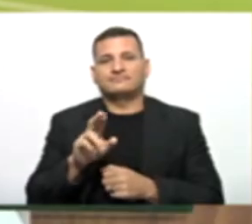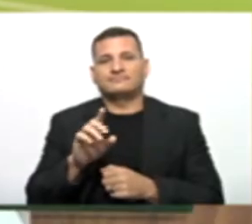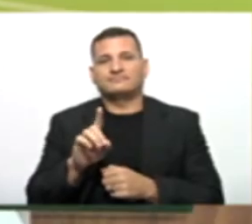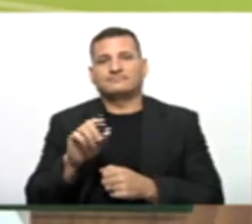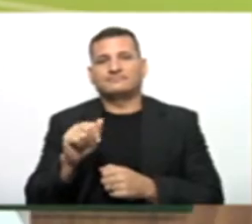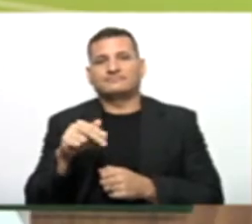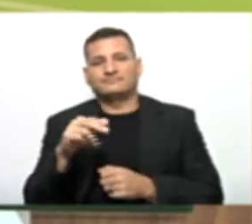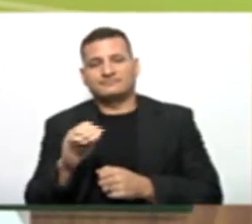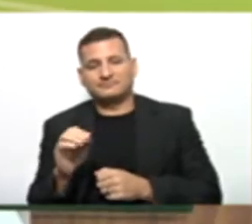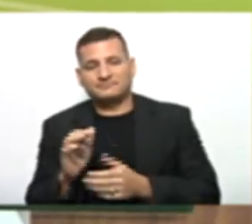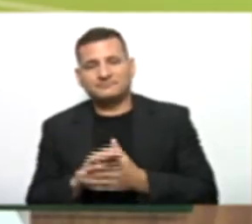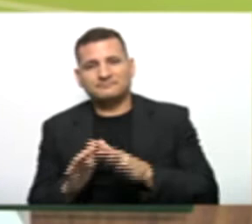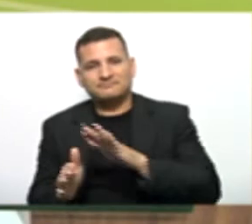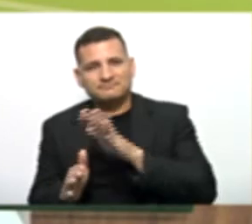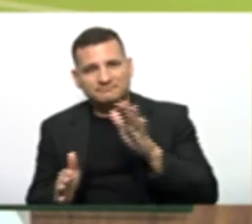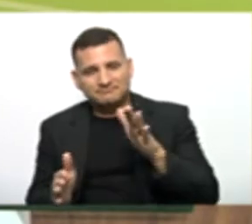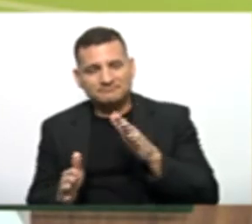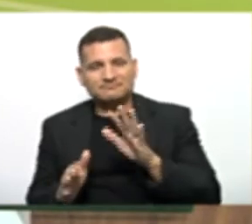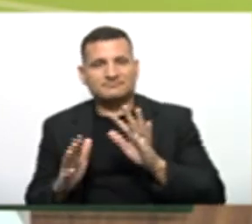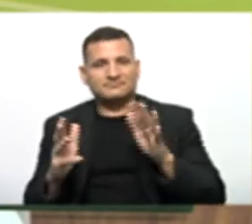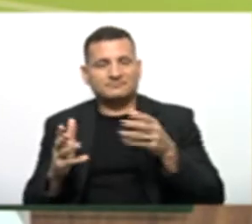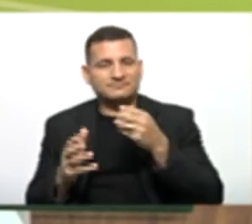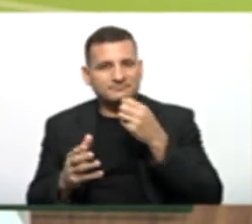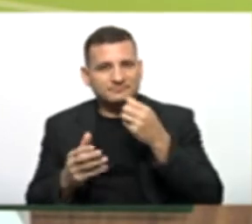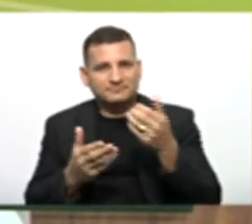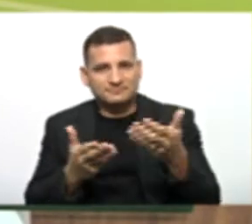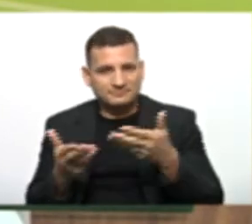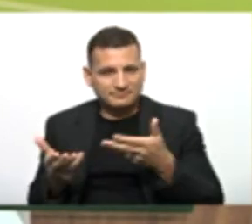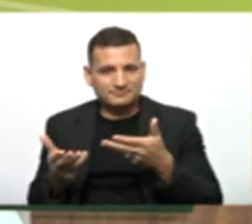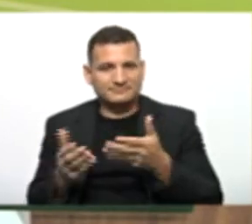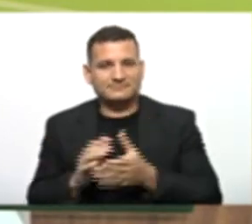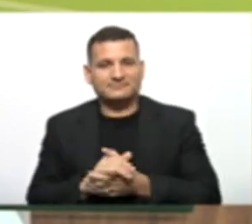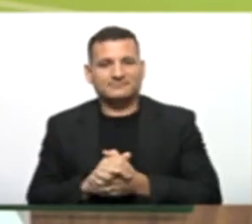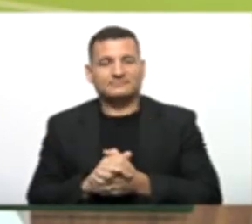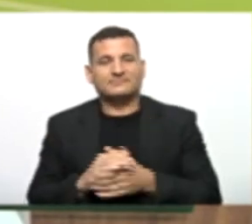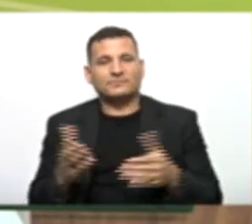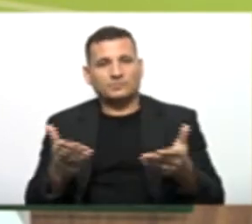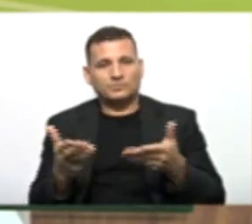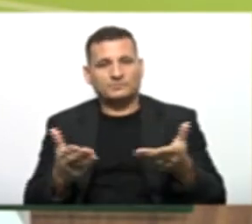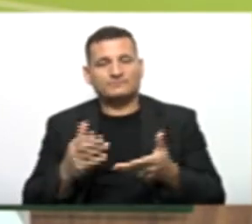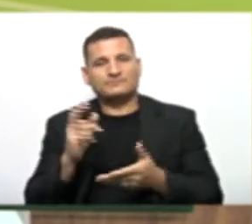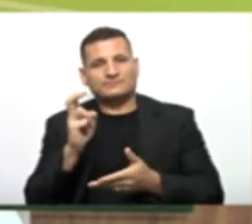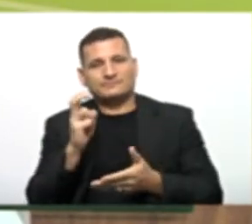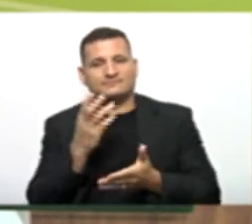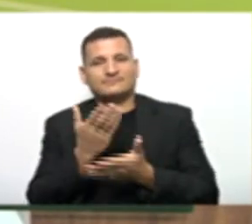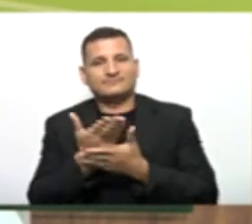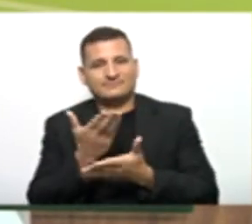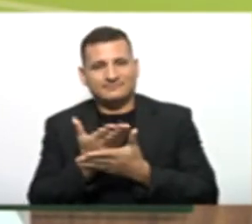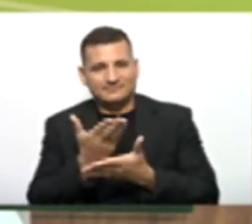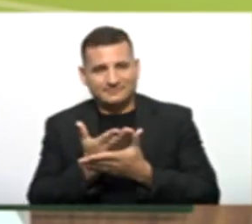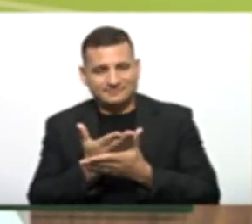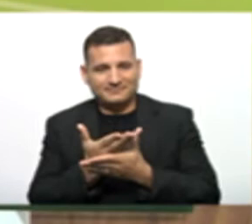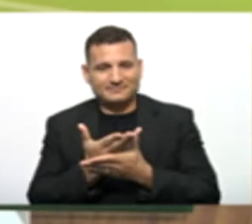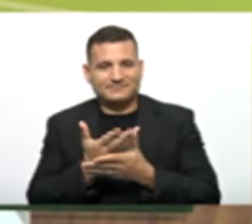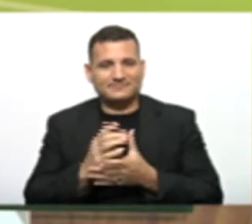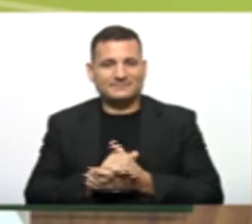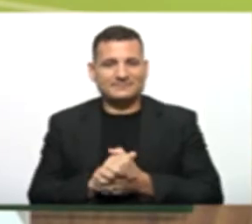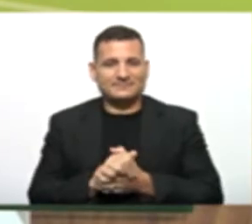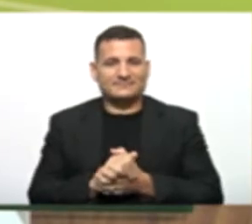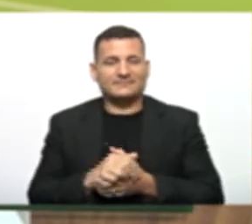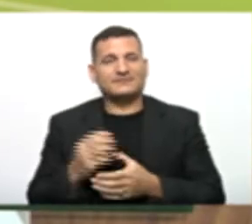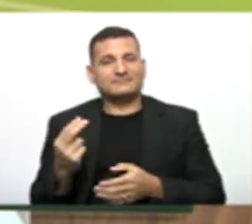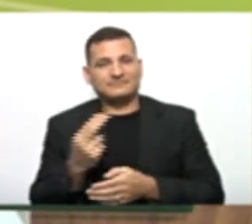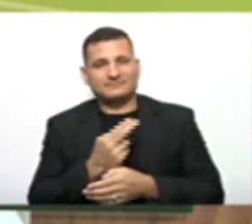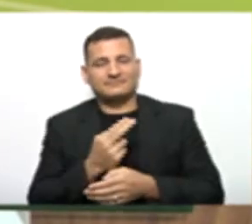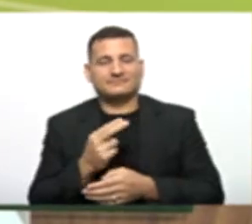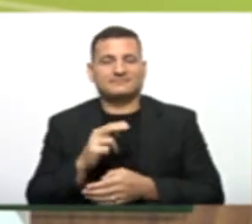Olá, pessoal. Sejam todos bem-vindos à nossa quinta aula, não isso, professor? Isso. Nossa quinta aula. Sou o professor